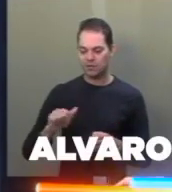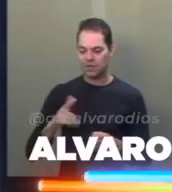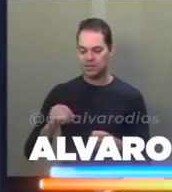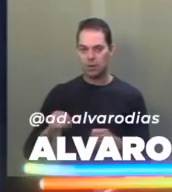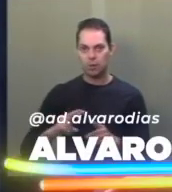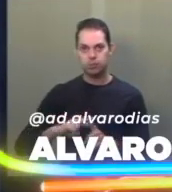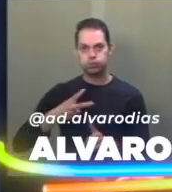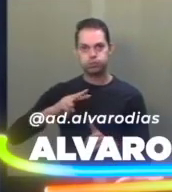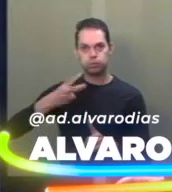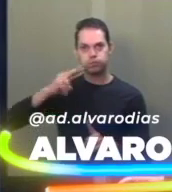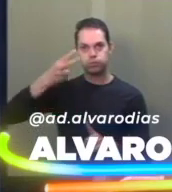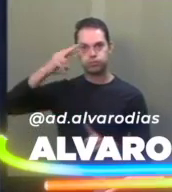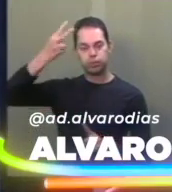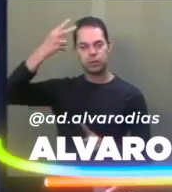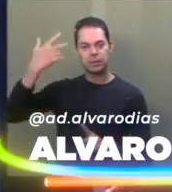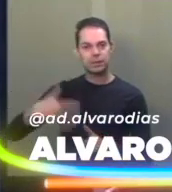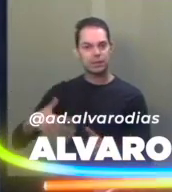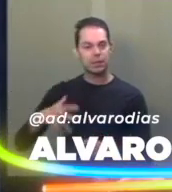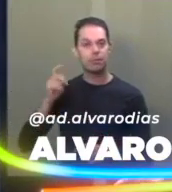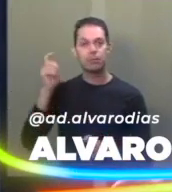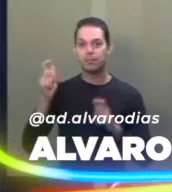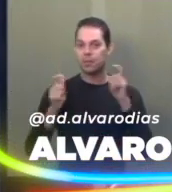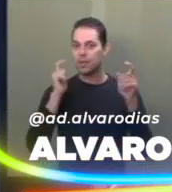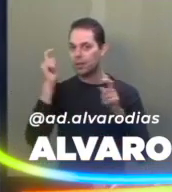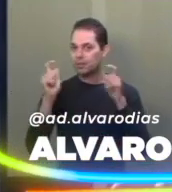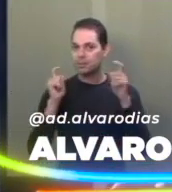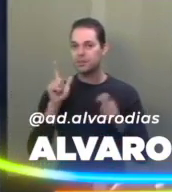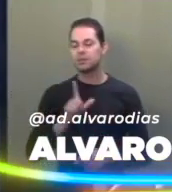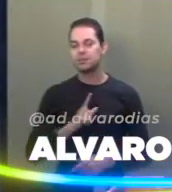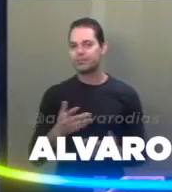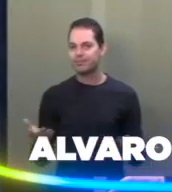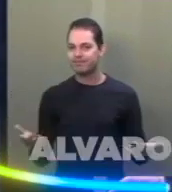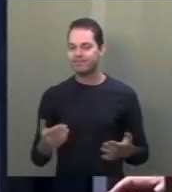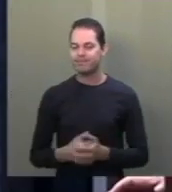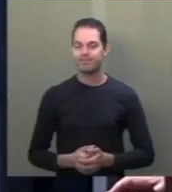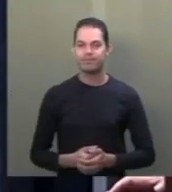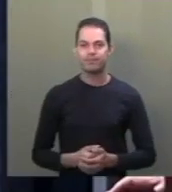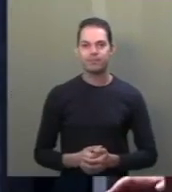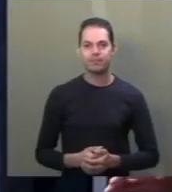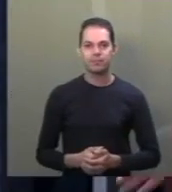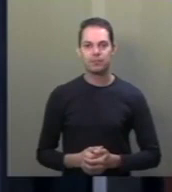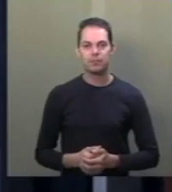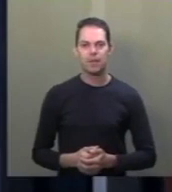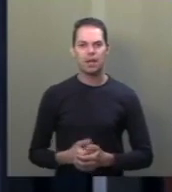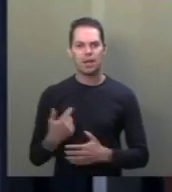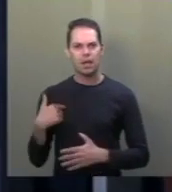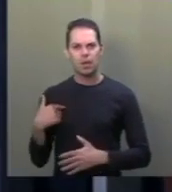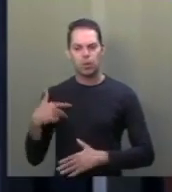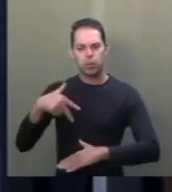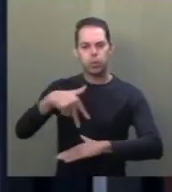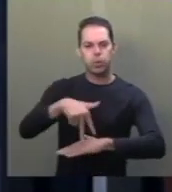galopar de forma preocupante e dramática. Portanto, não se trata de vir à tribuna